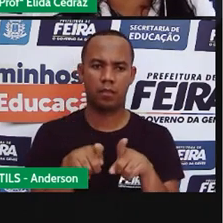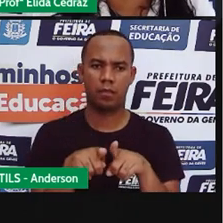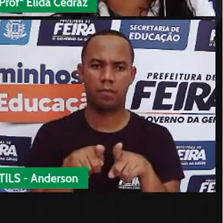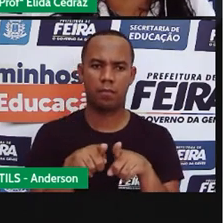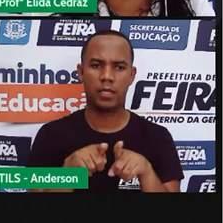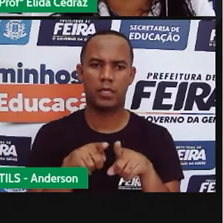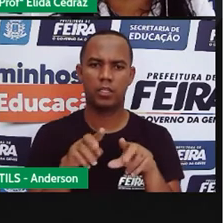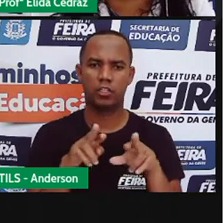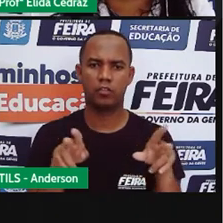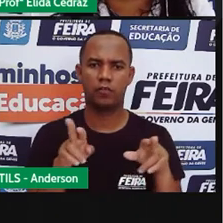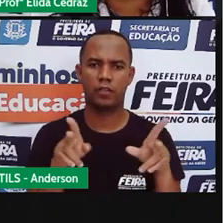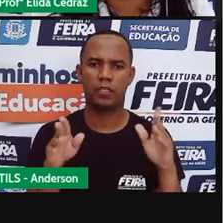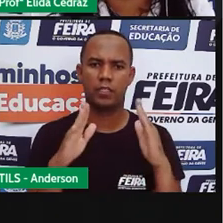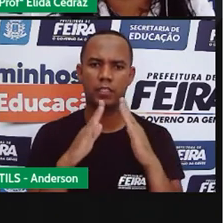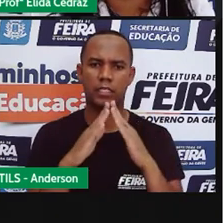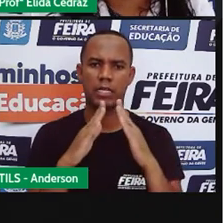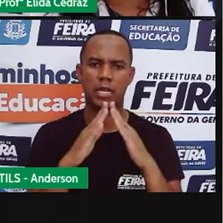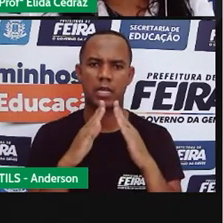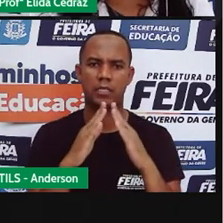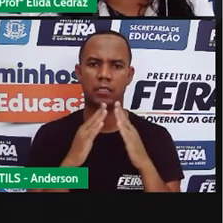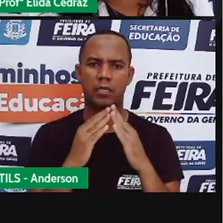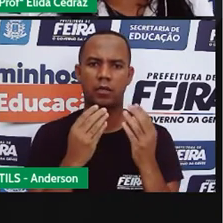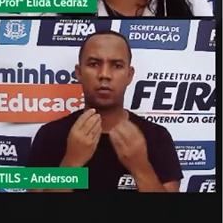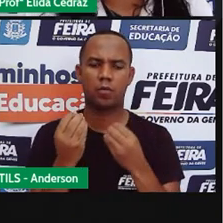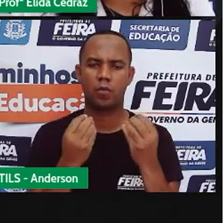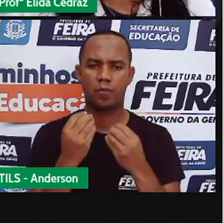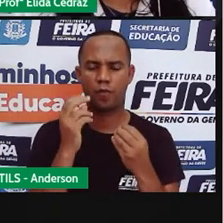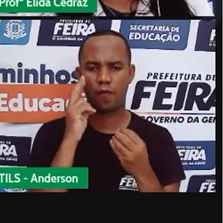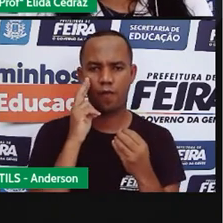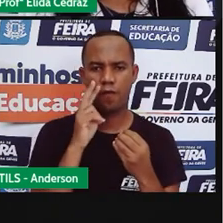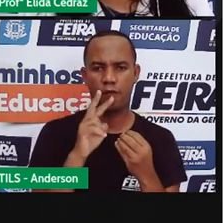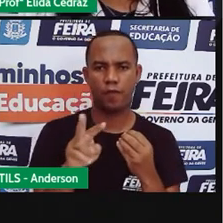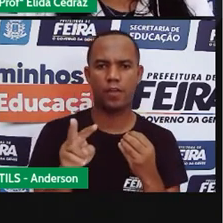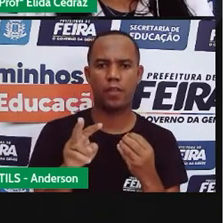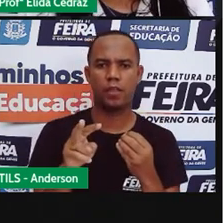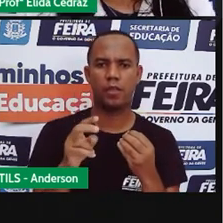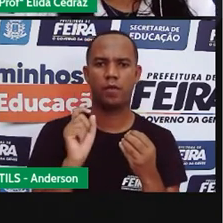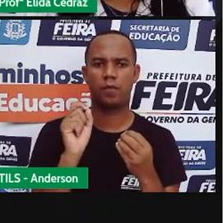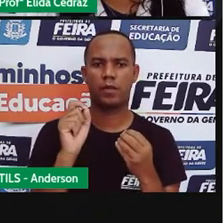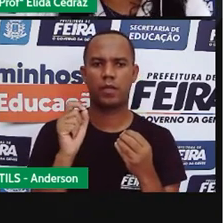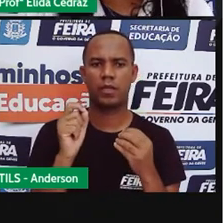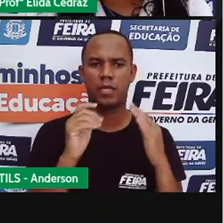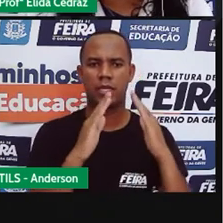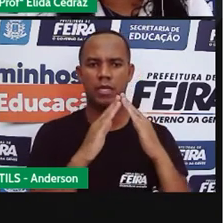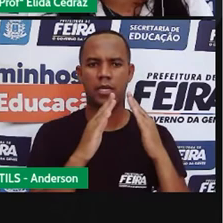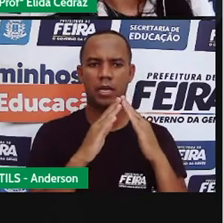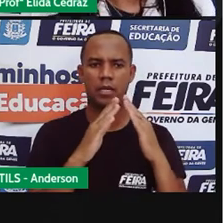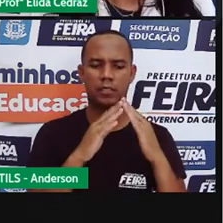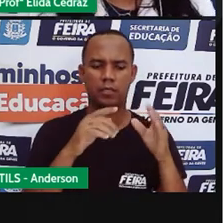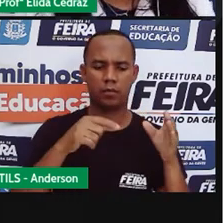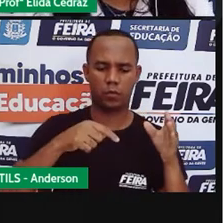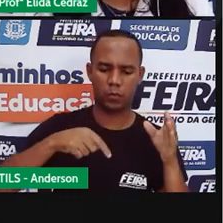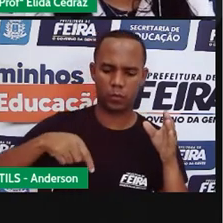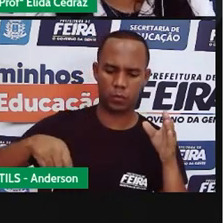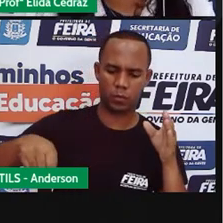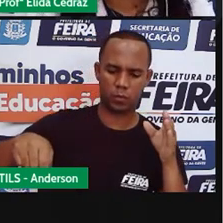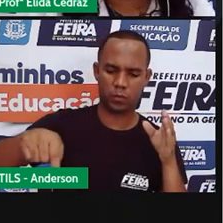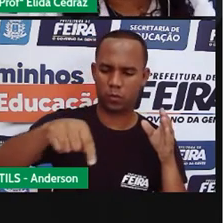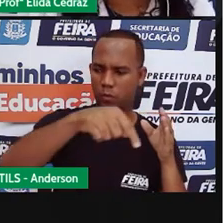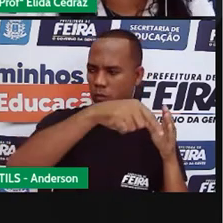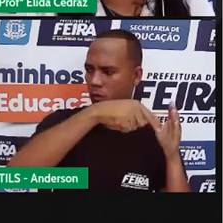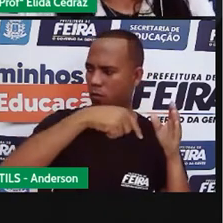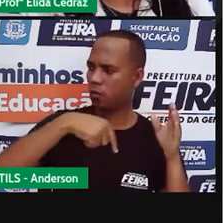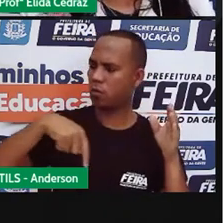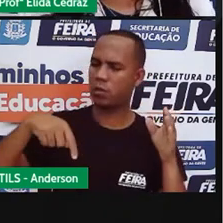das casas que você costuma abrir em forma de círculo uma casa redonda é uma casa